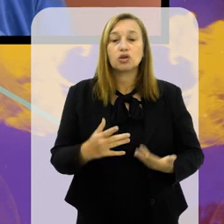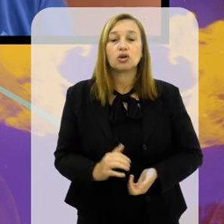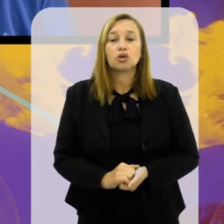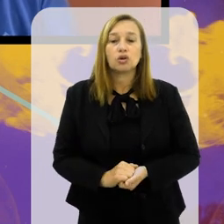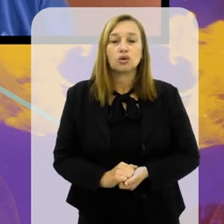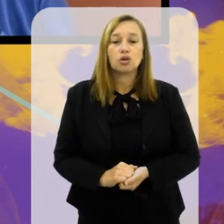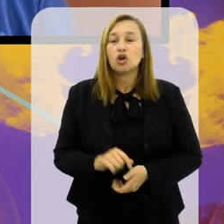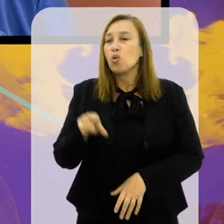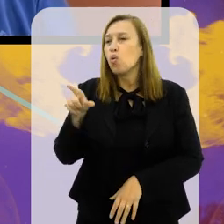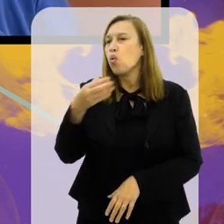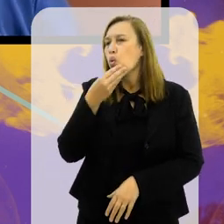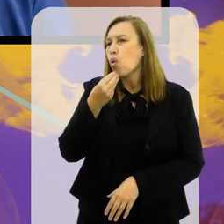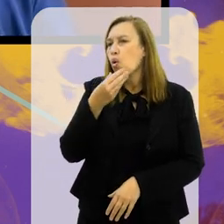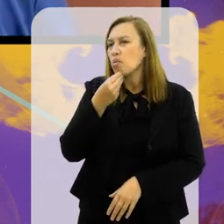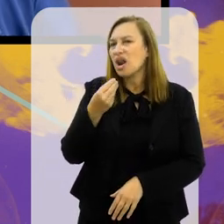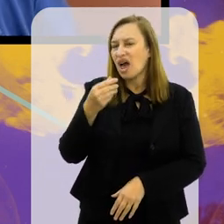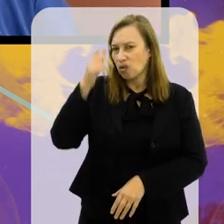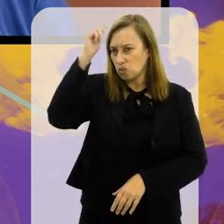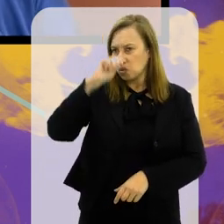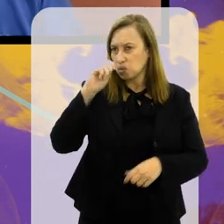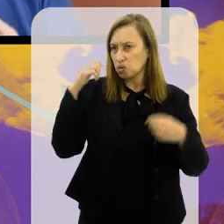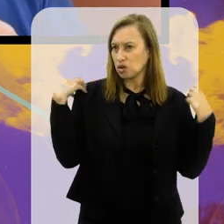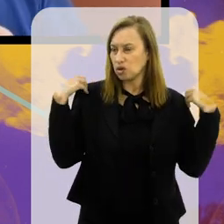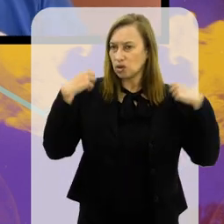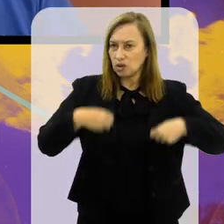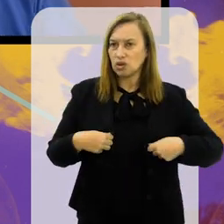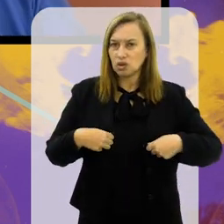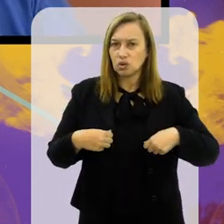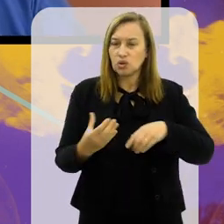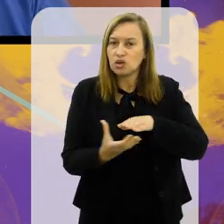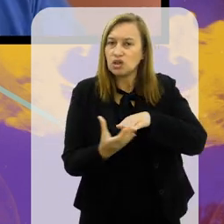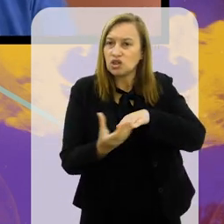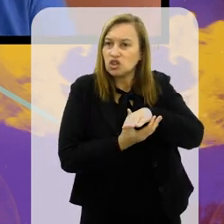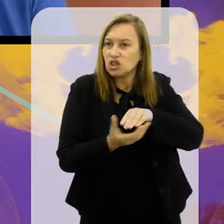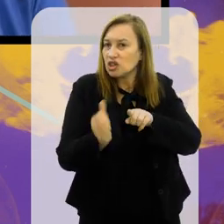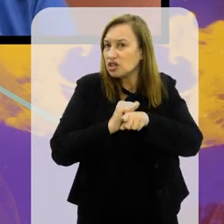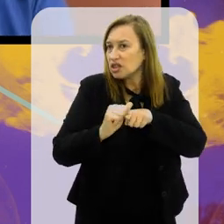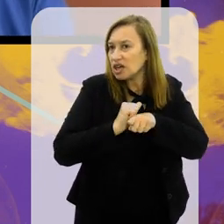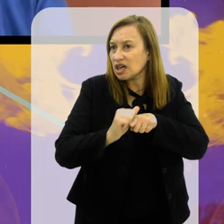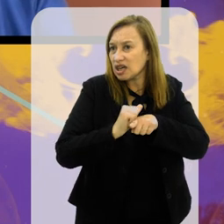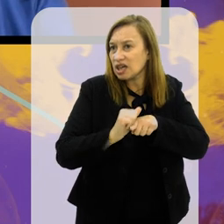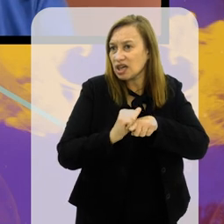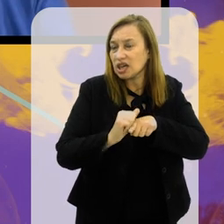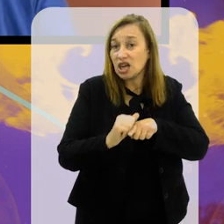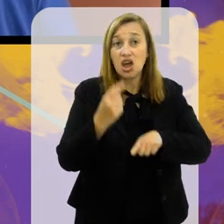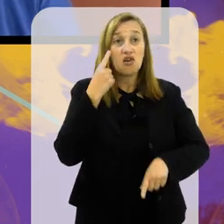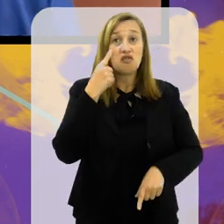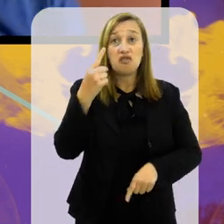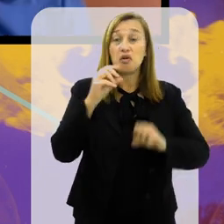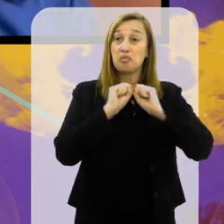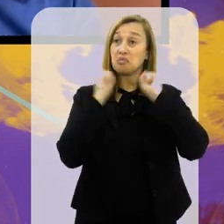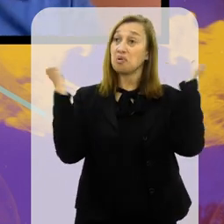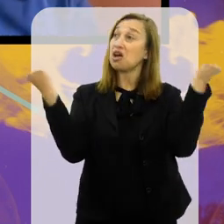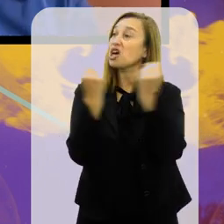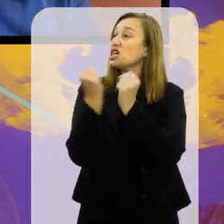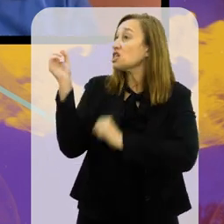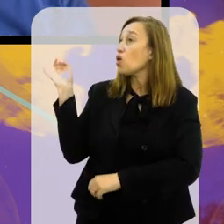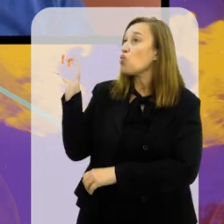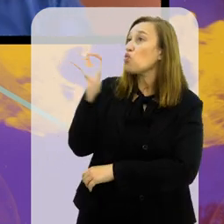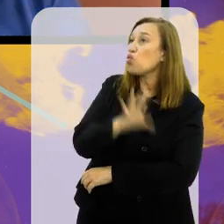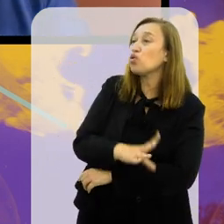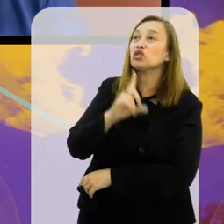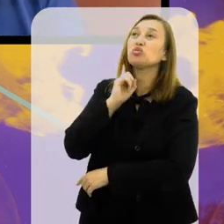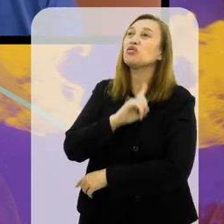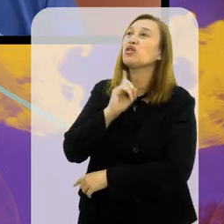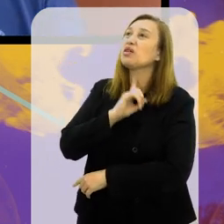o moço lá do bonezinho, do blazer e de tênis e calça jeans olha para o Maracanã e